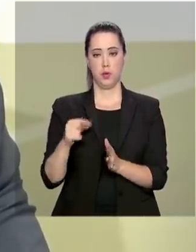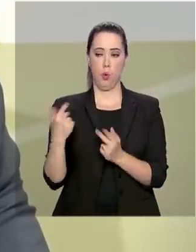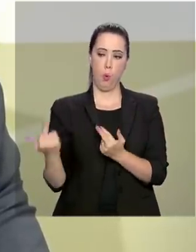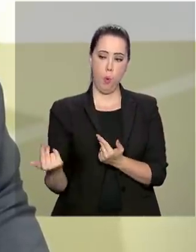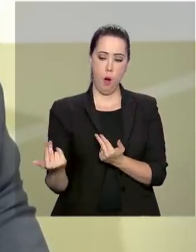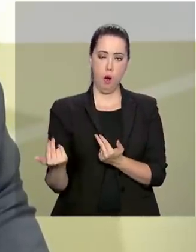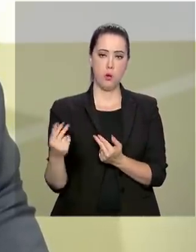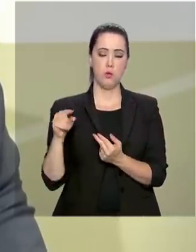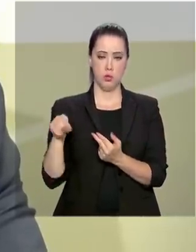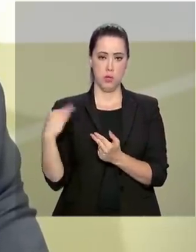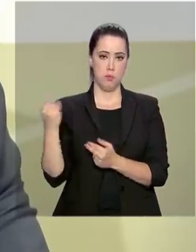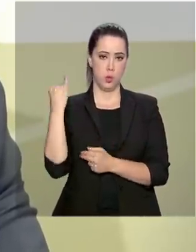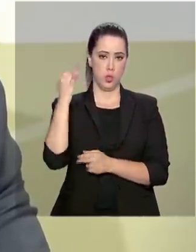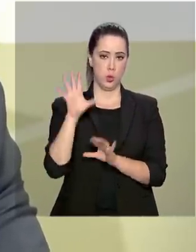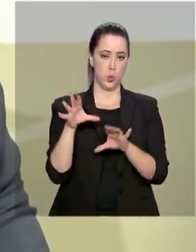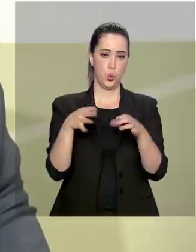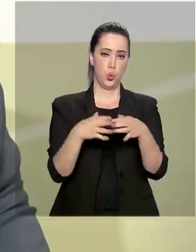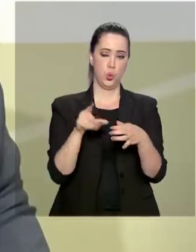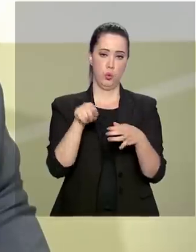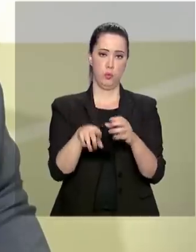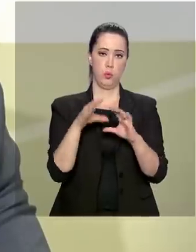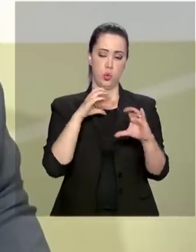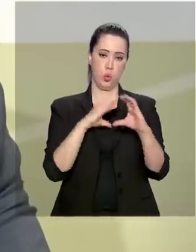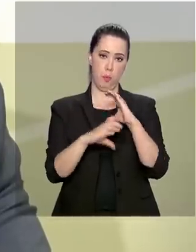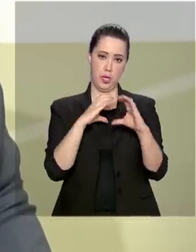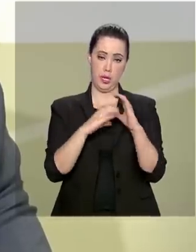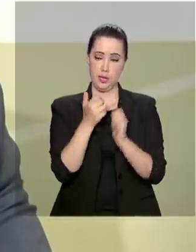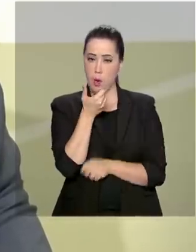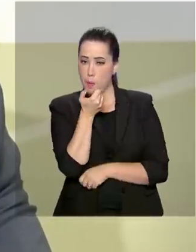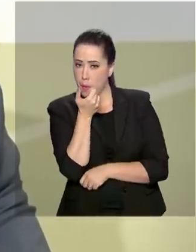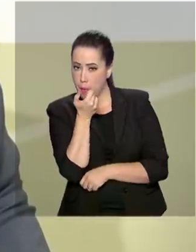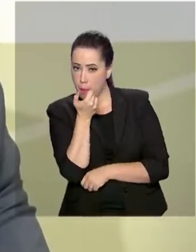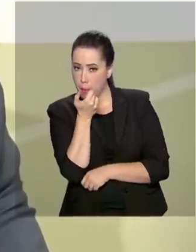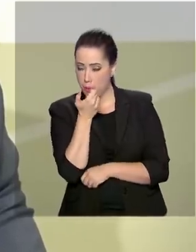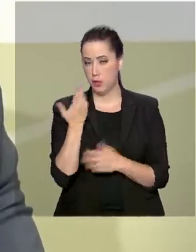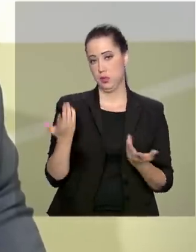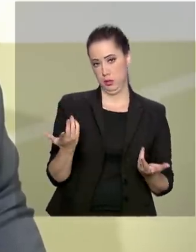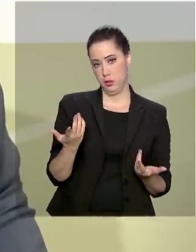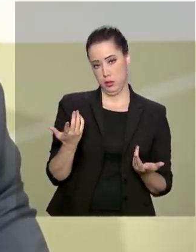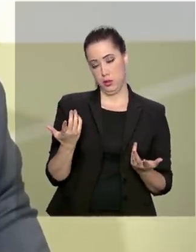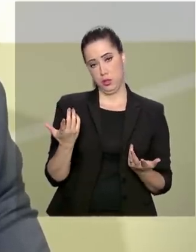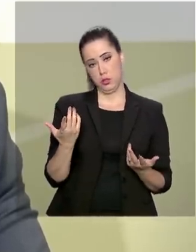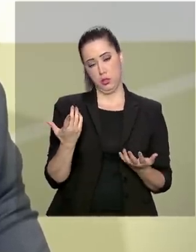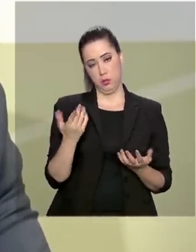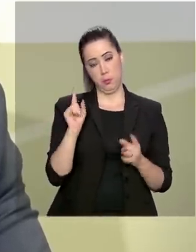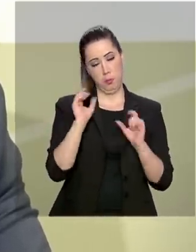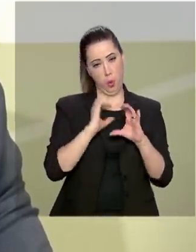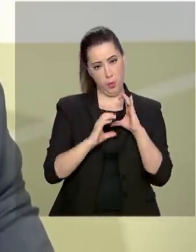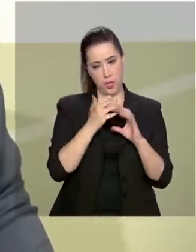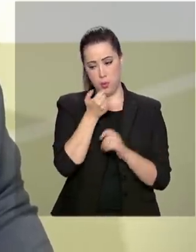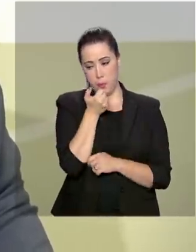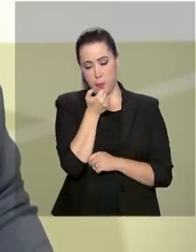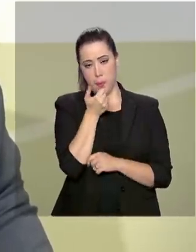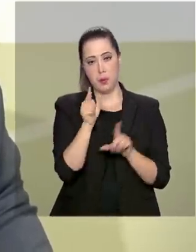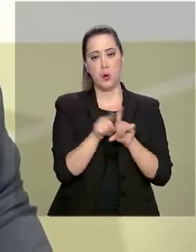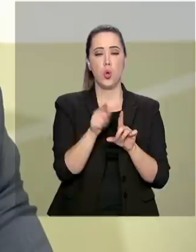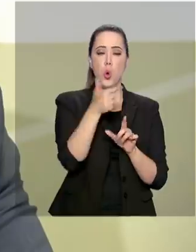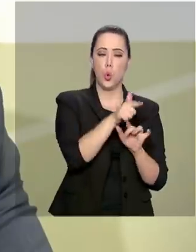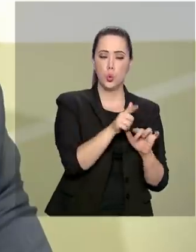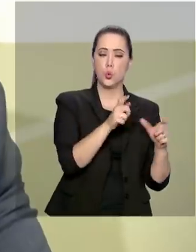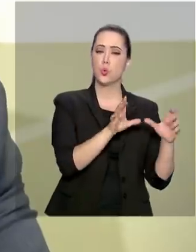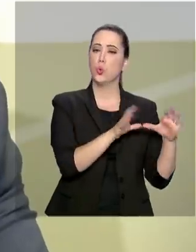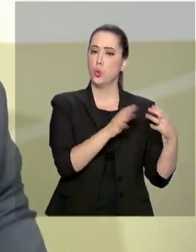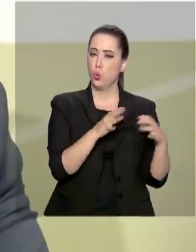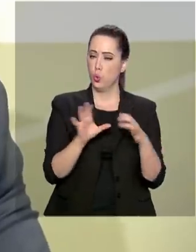igualmente nesse setor de comunicação de rádio digital. Mas temos outras áreas também passíveis de